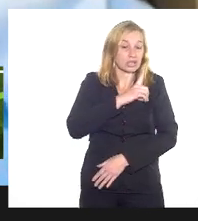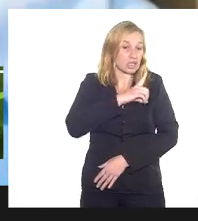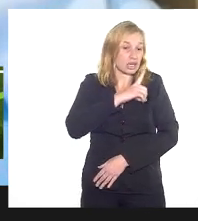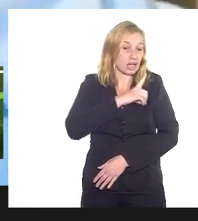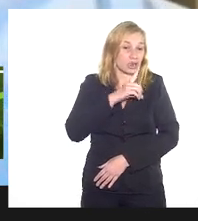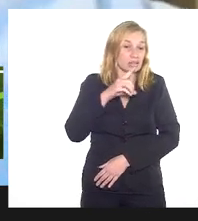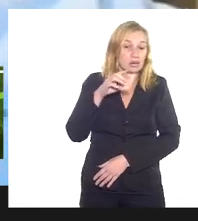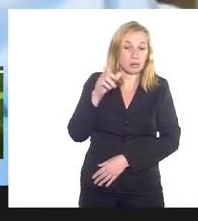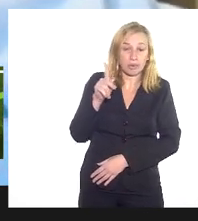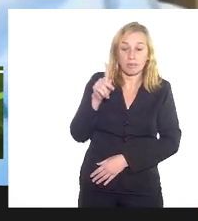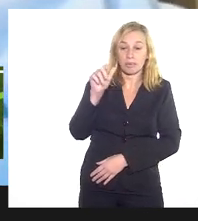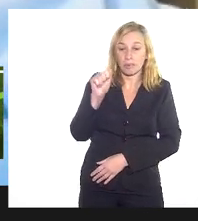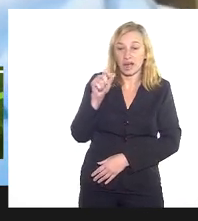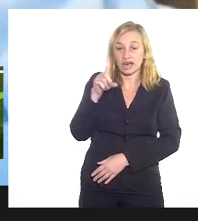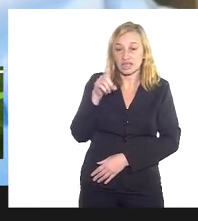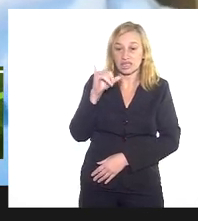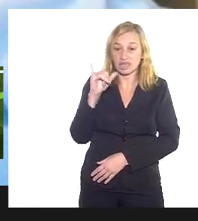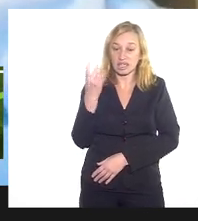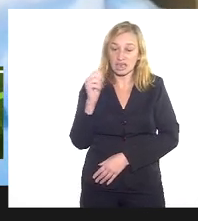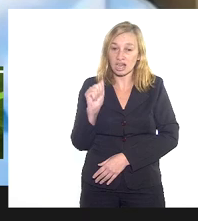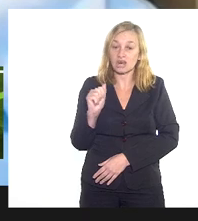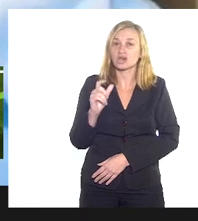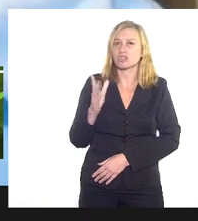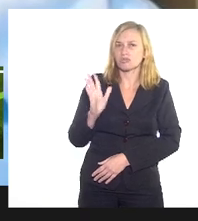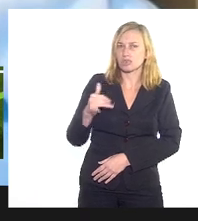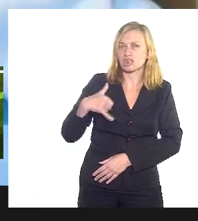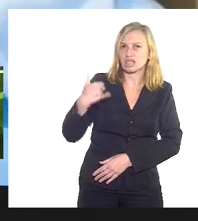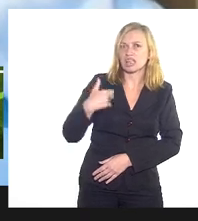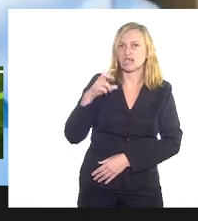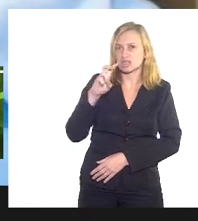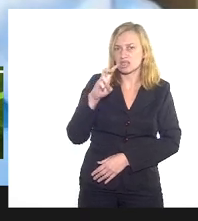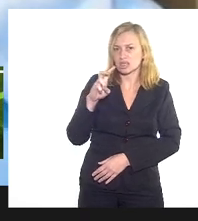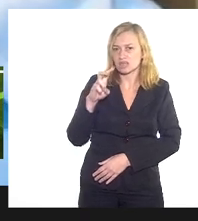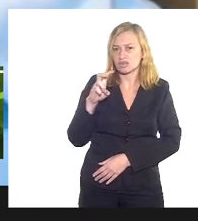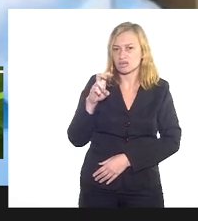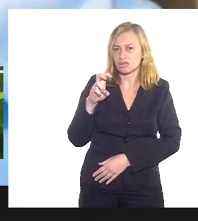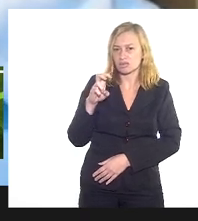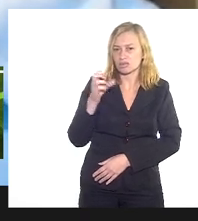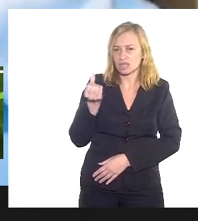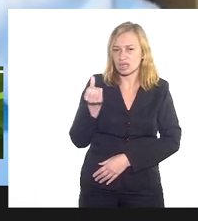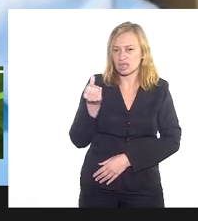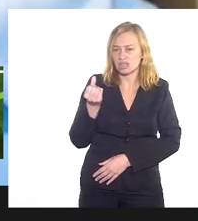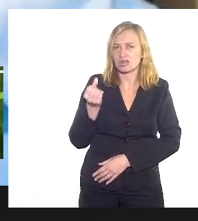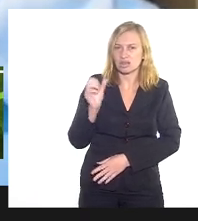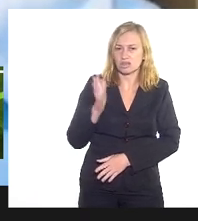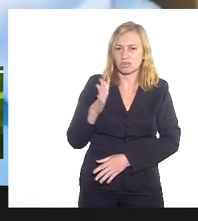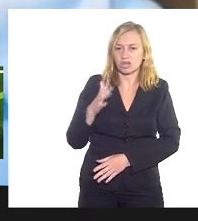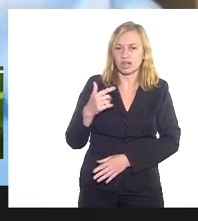do Padilha, e eu já tinha 5, 6 anos de idade, quando eu corria terreiro com meu pai e minha mãe.